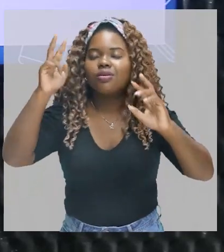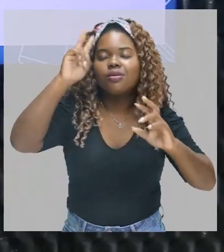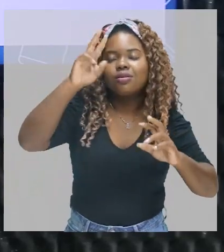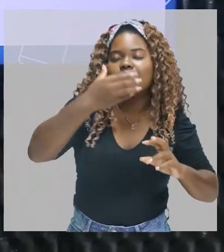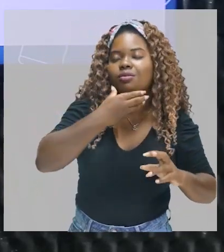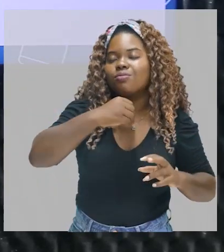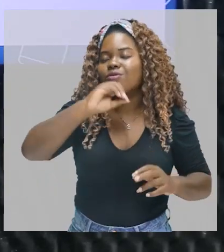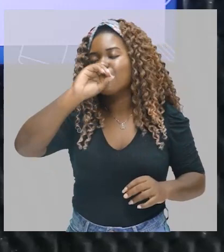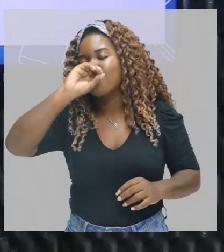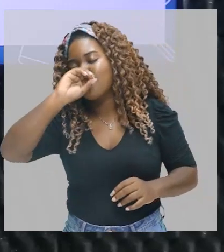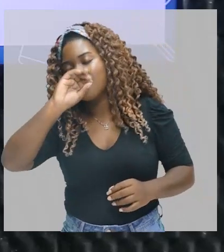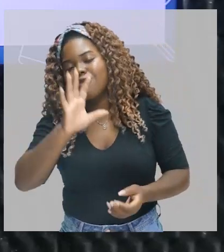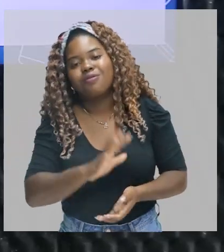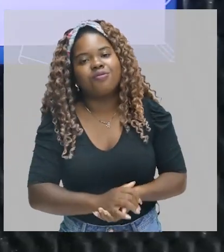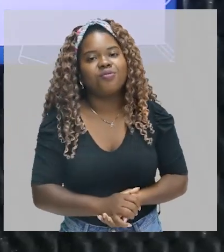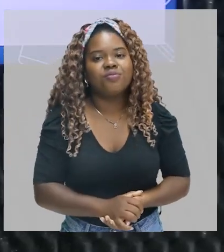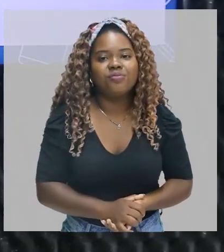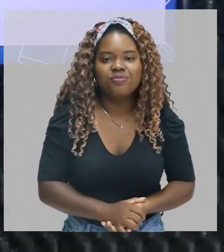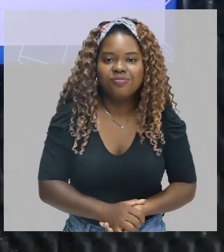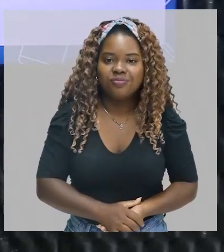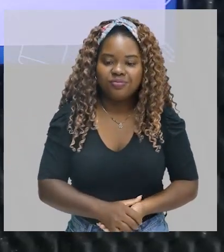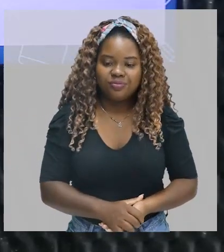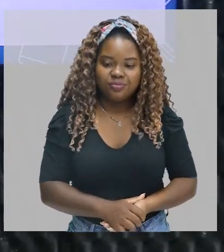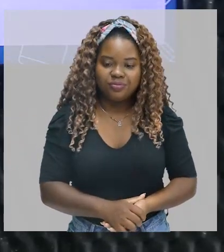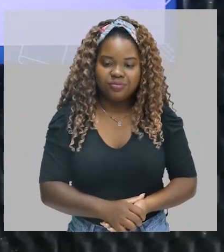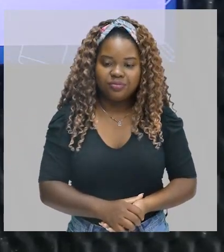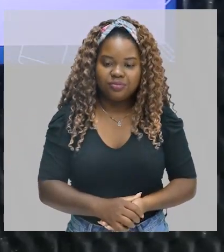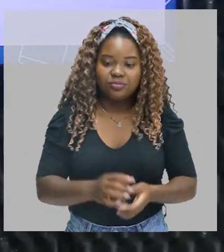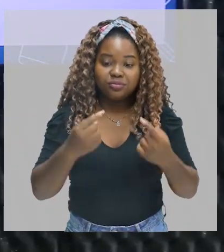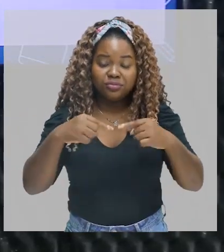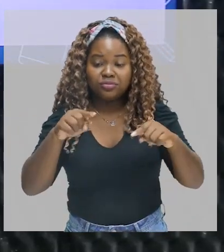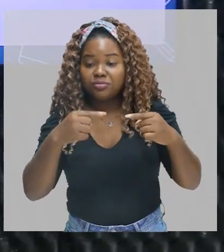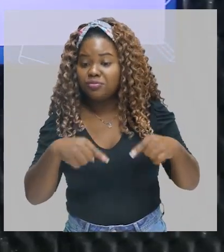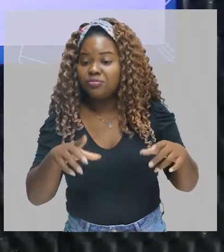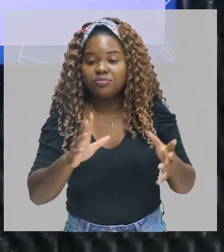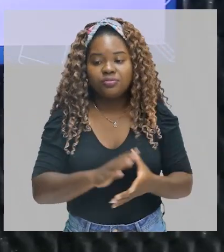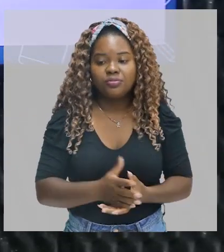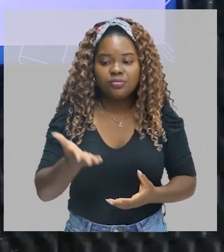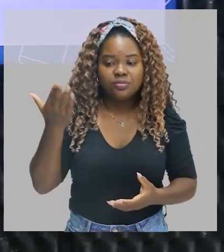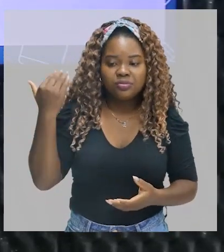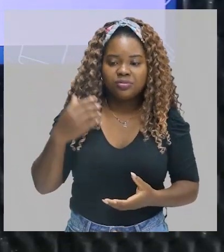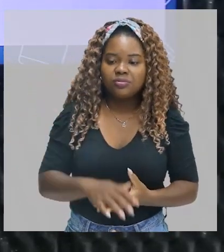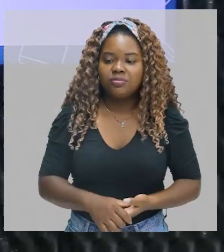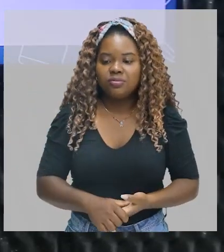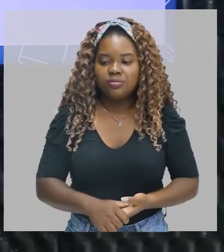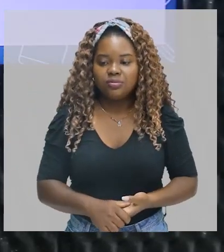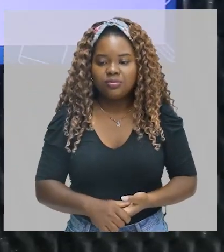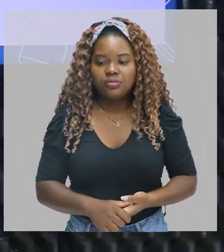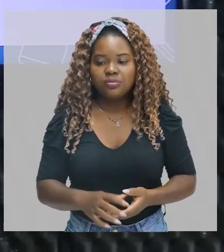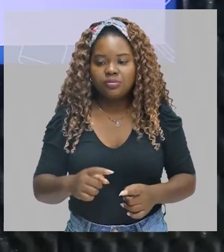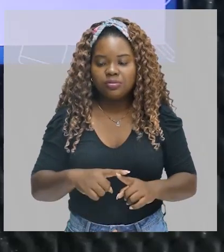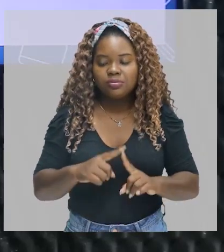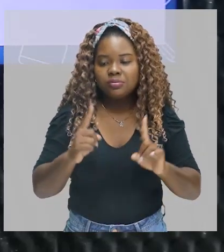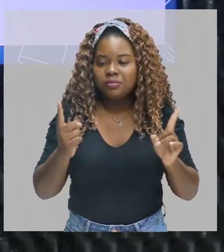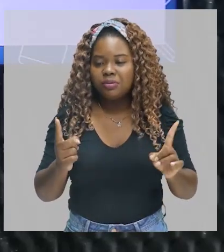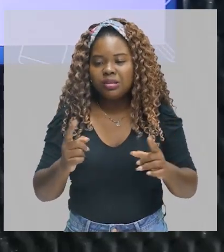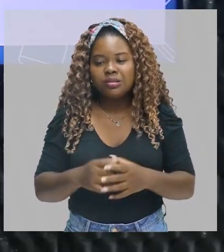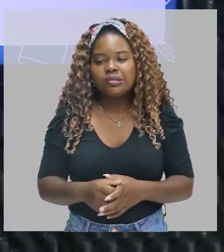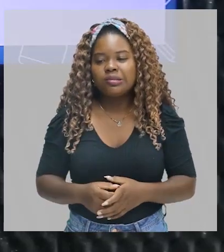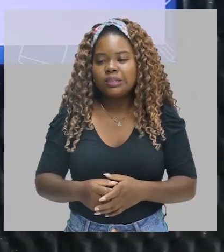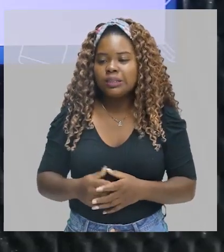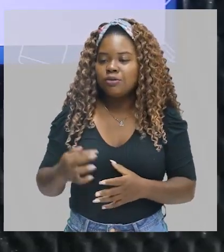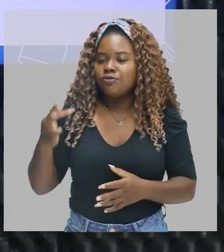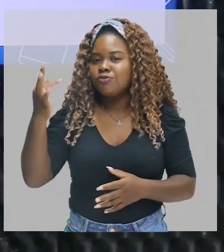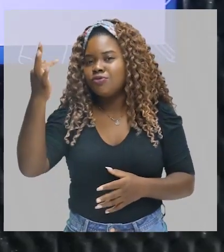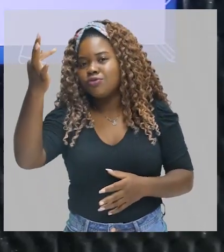mais comigo. E ele ouvia bastante. Música do tempo dele. Você pode até dizer, é o novo. Mas daqui a um tempo, quando